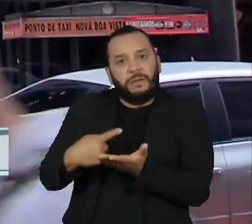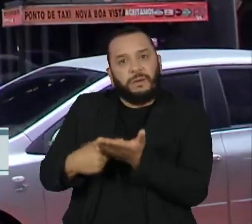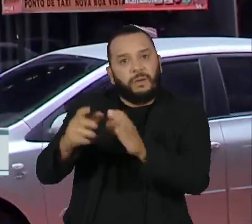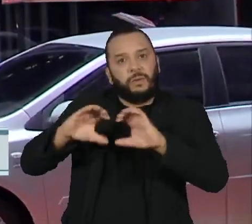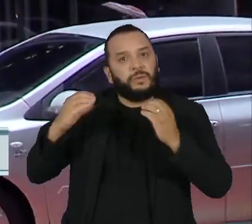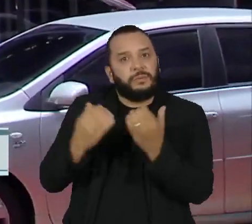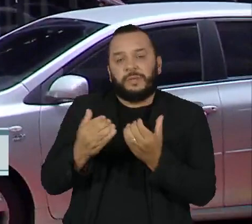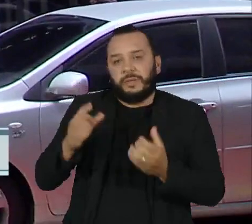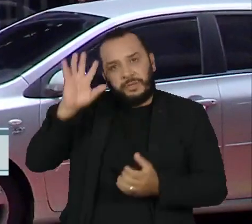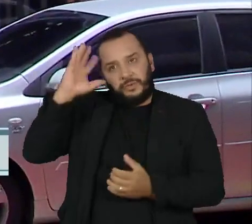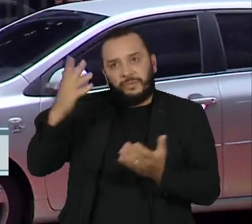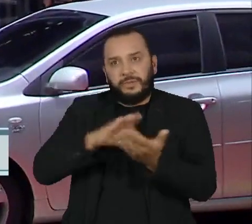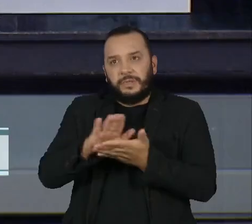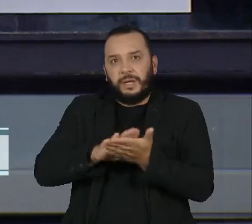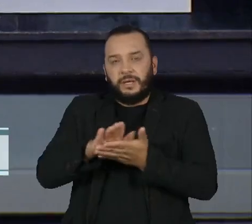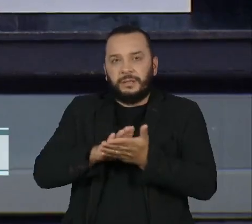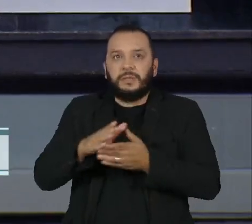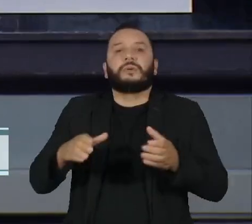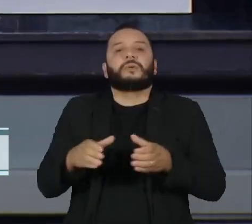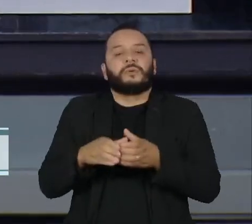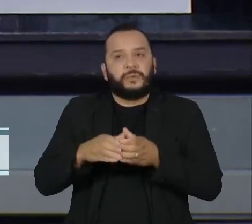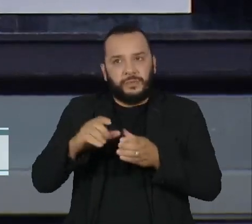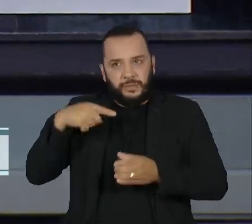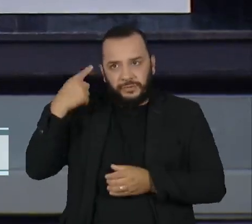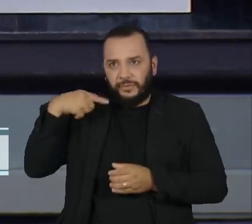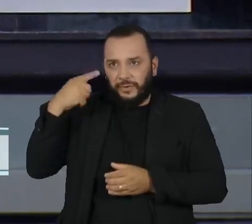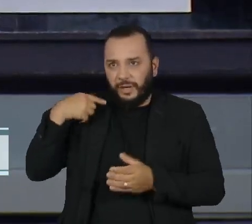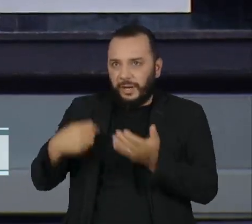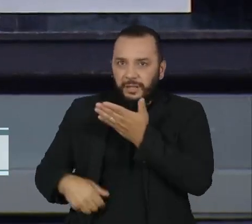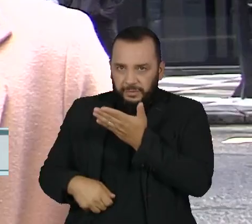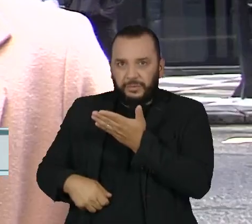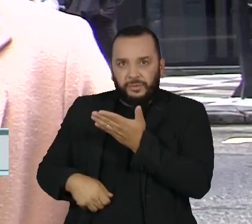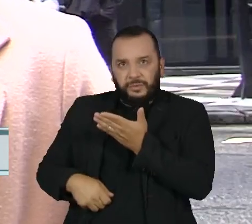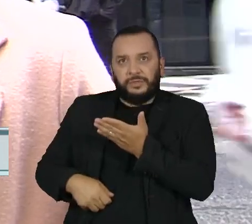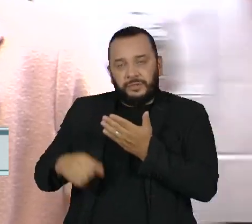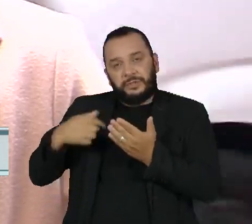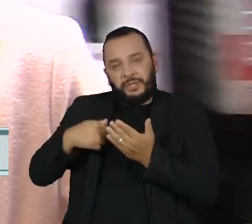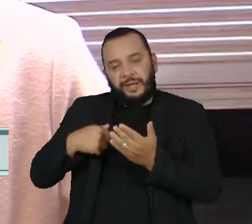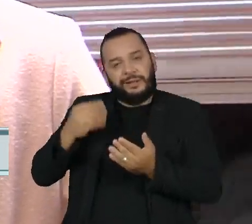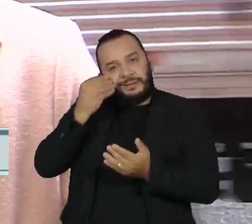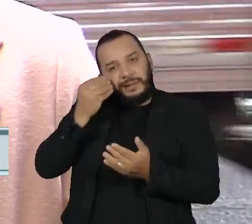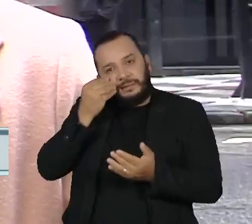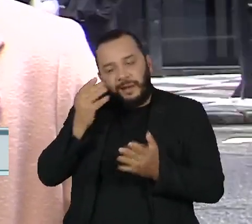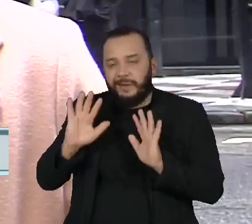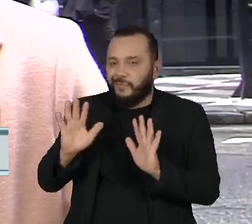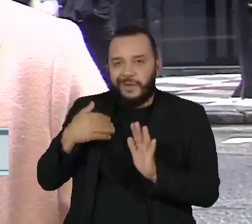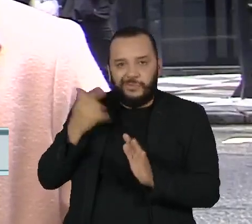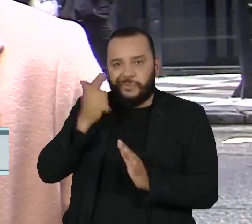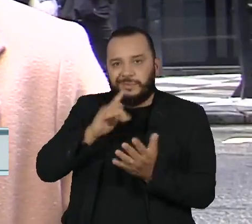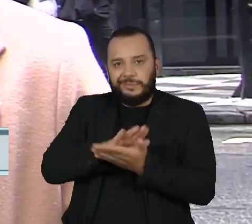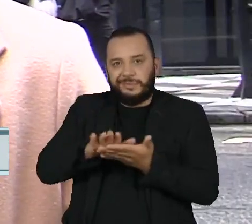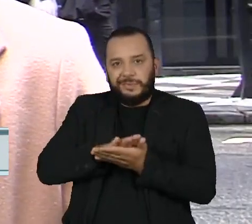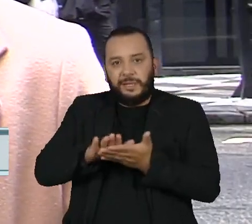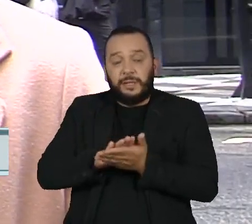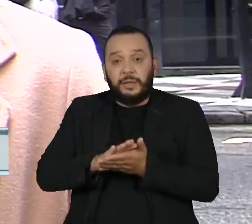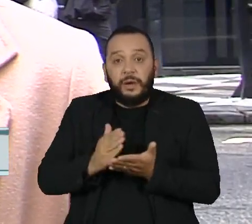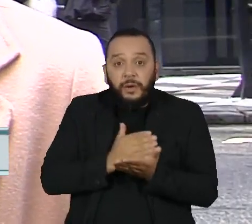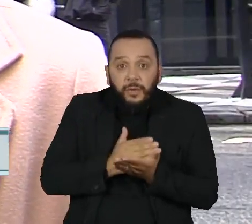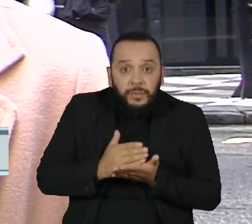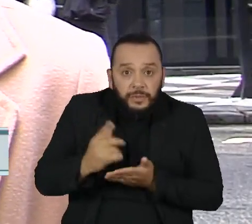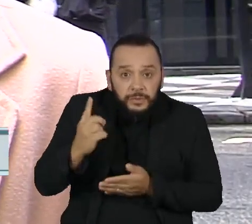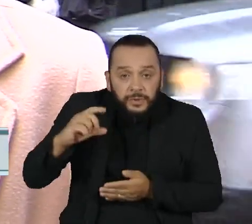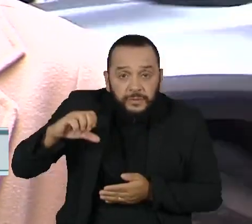sucesso. A Defensoria Pública virou sua última esperança. A Defensoria Pública surgiu em 1954